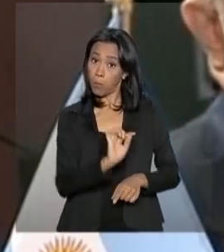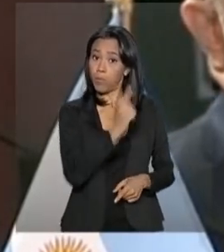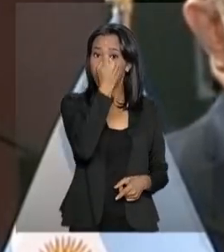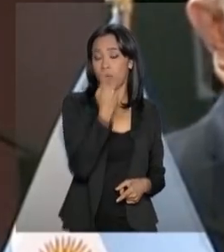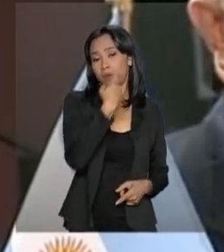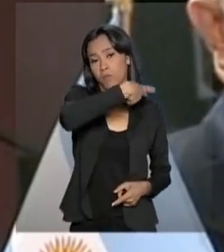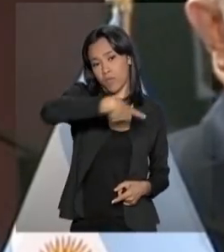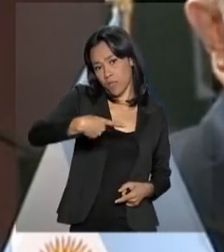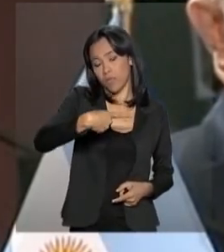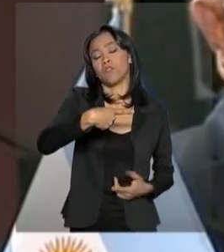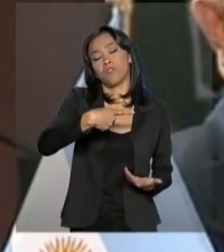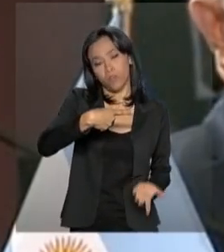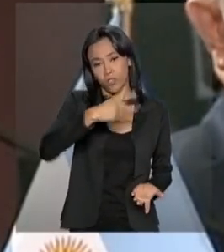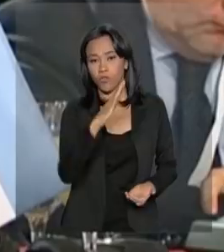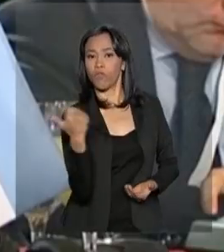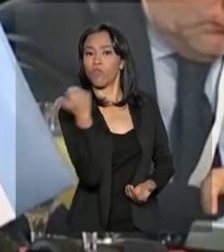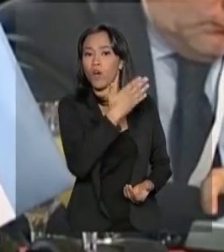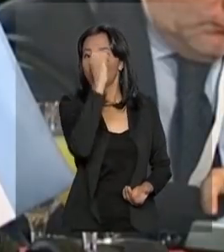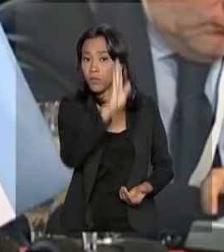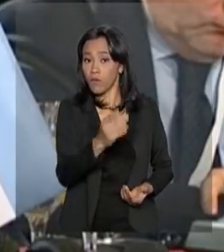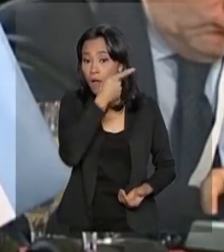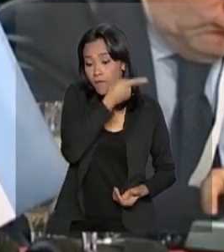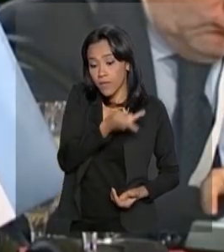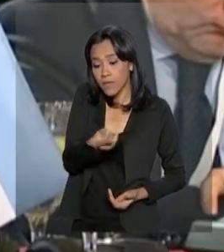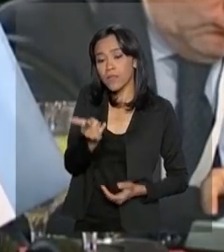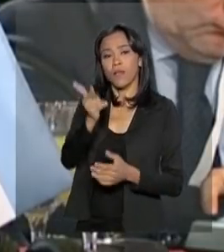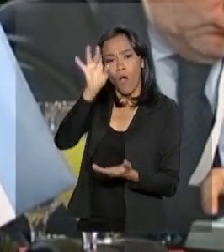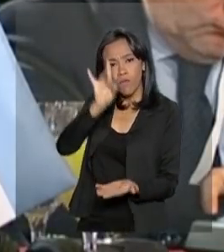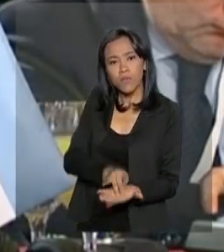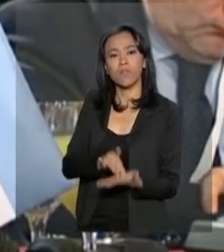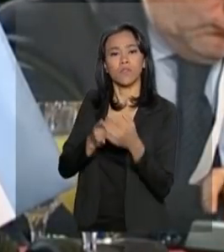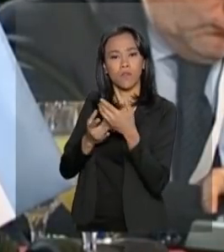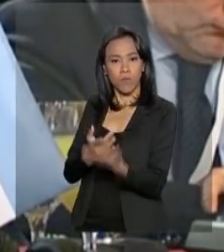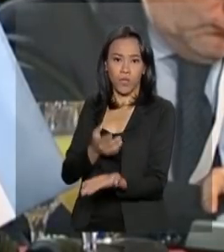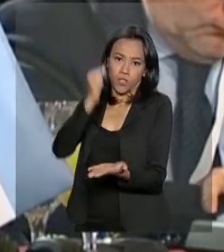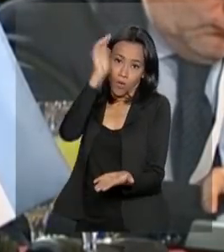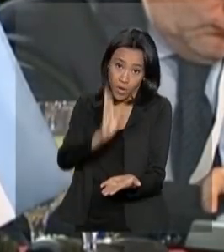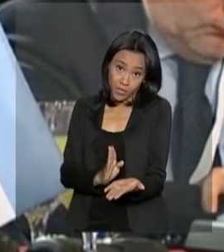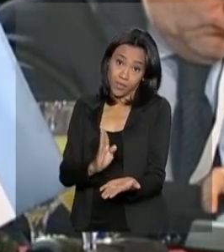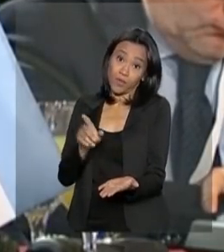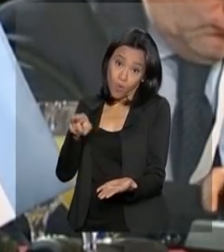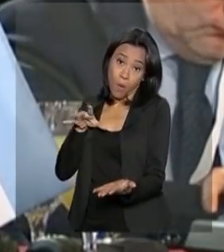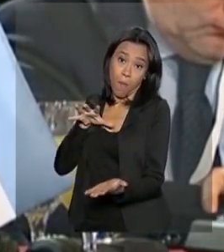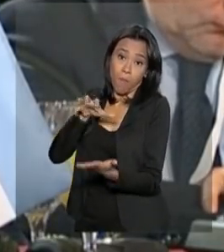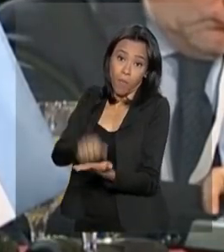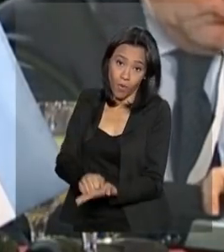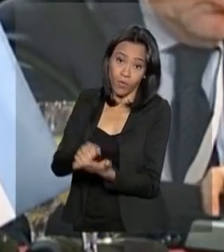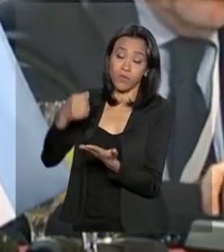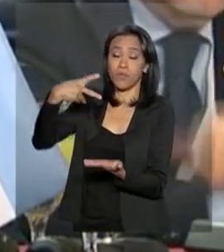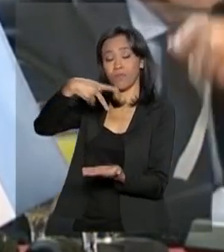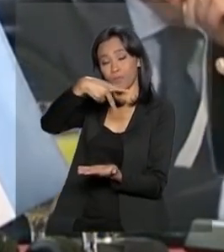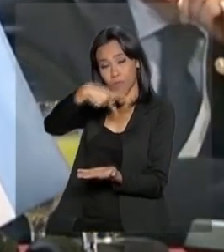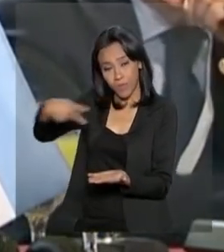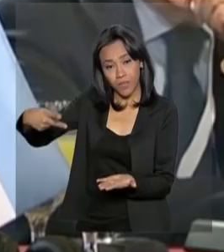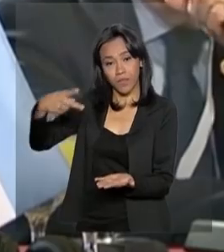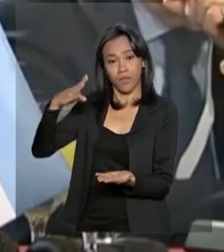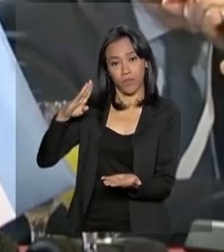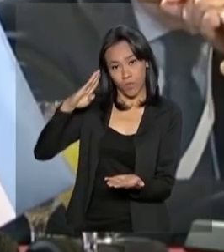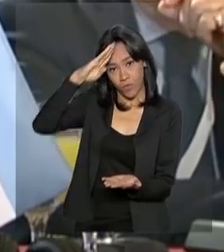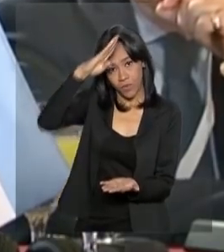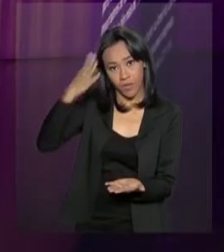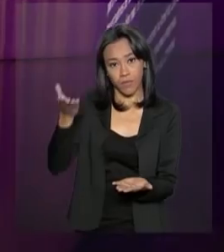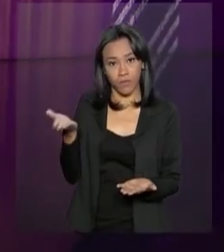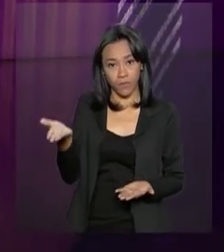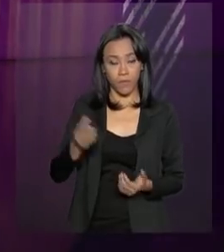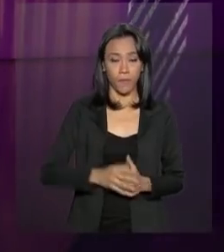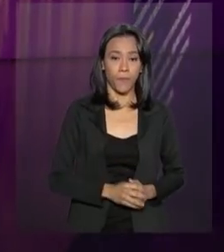chefe de Estado estrangeiro a fazer uma visita oficial ao país depois da posse do presidente Jair Bolsonaro.